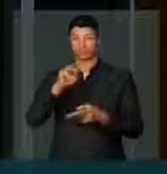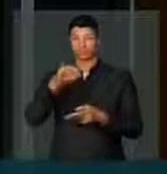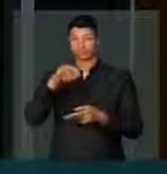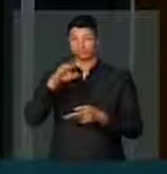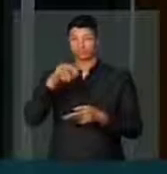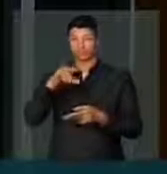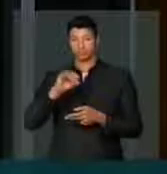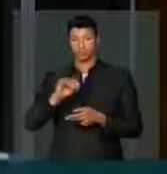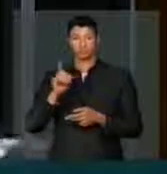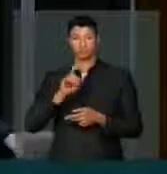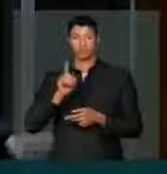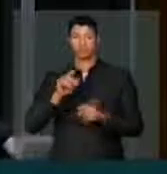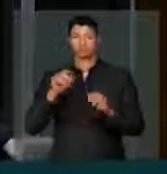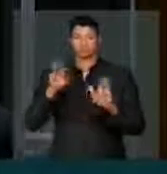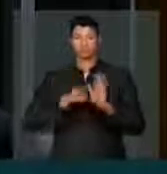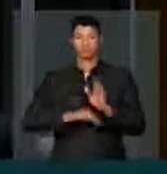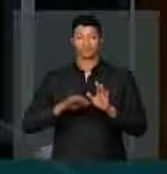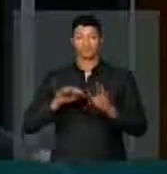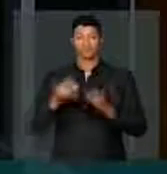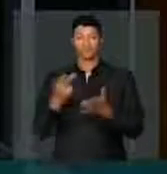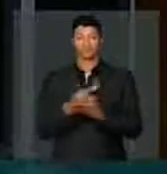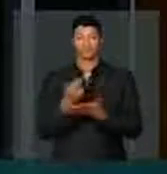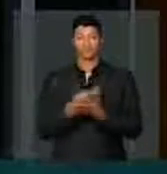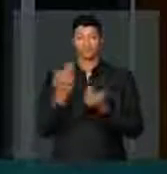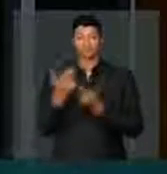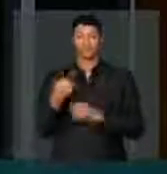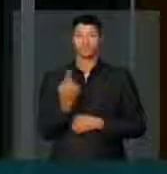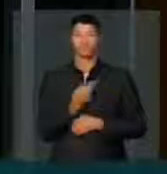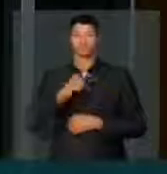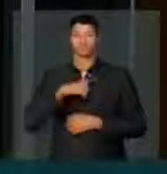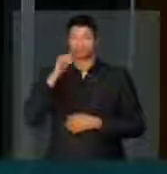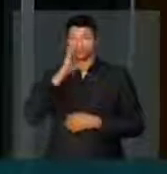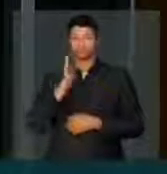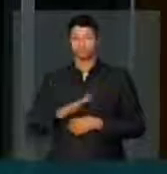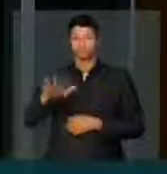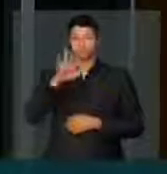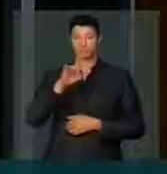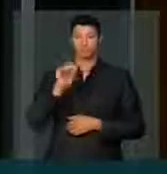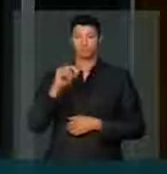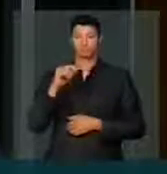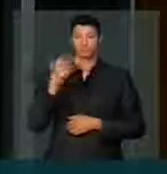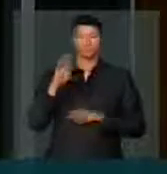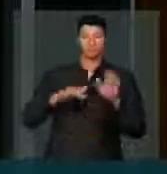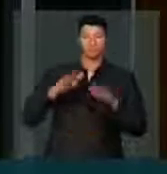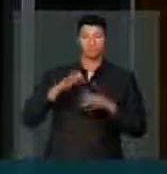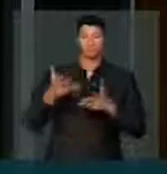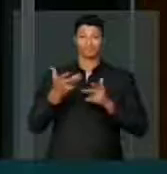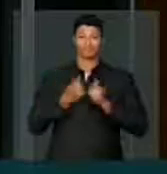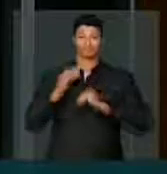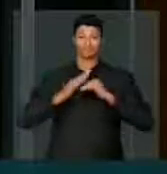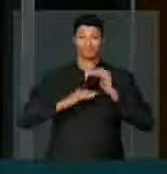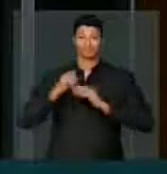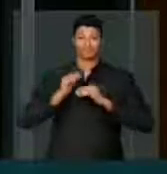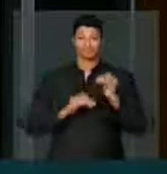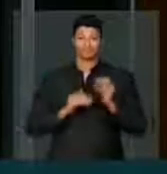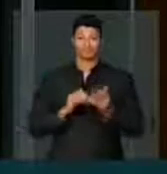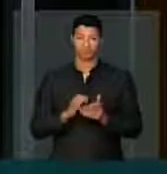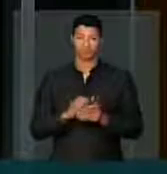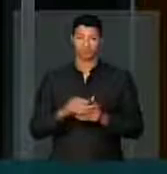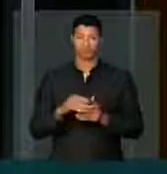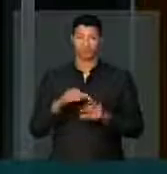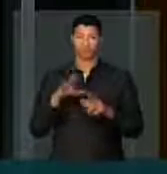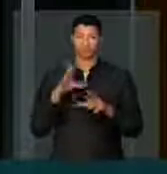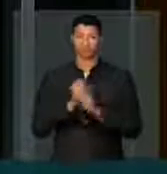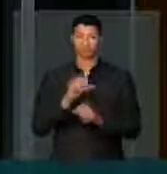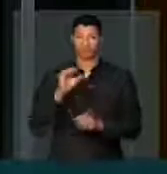e não a tributação tão injusta como a gente tem no Brasil que normalmente recai sobre o